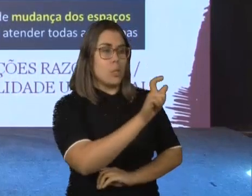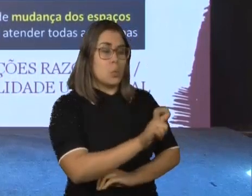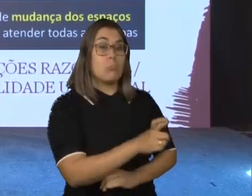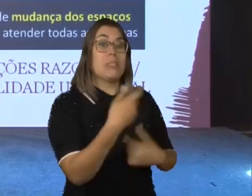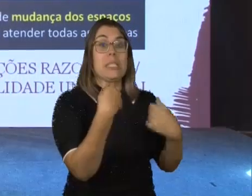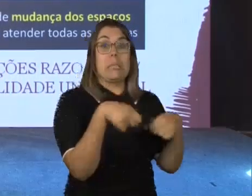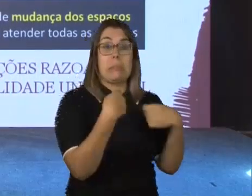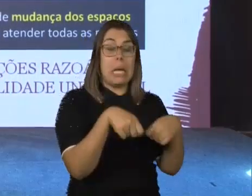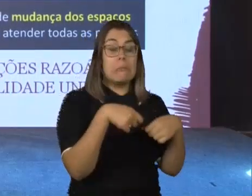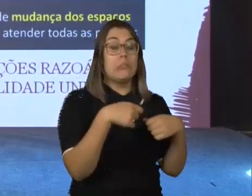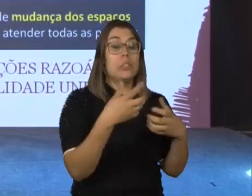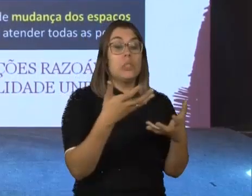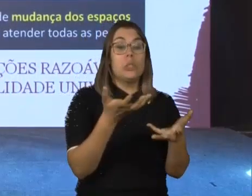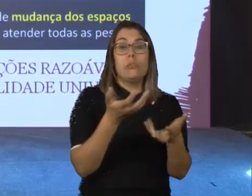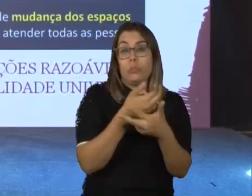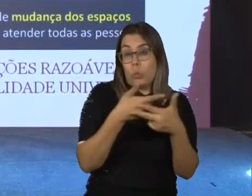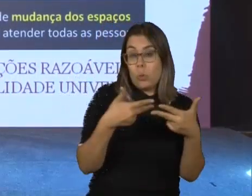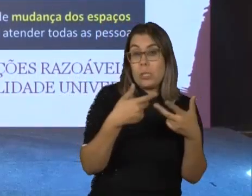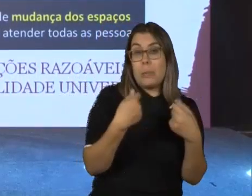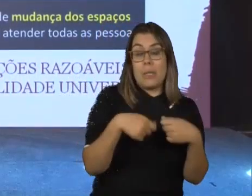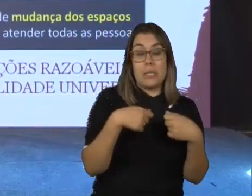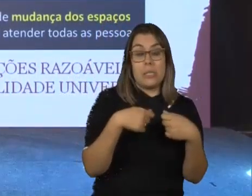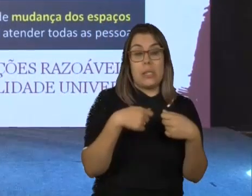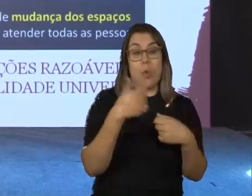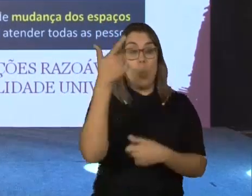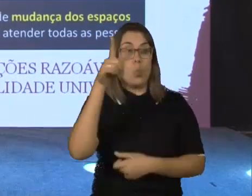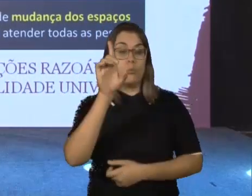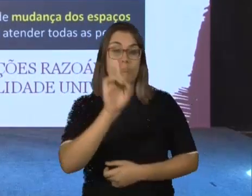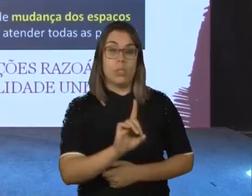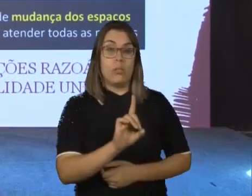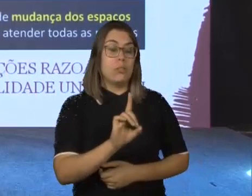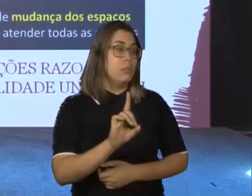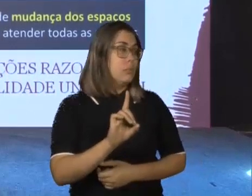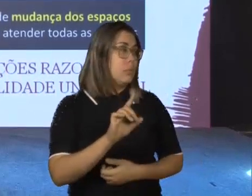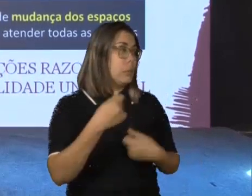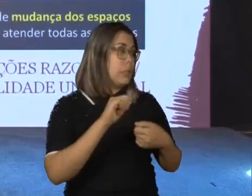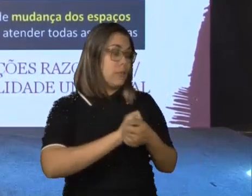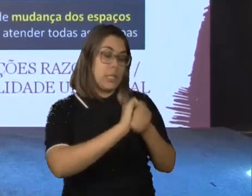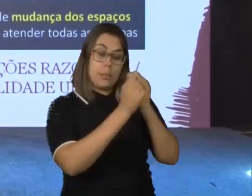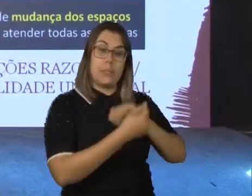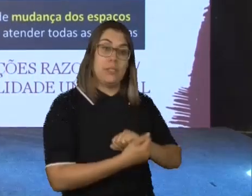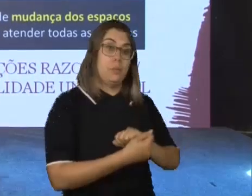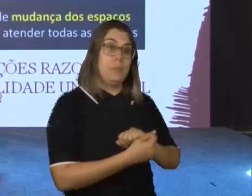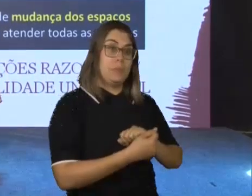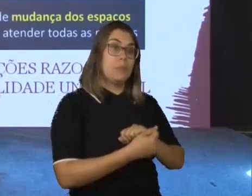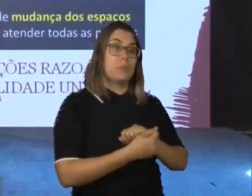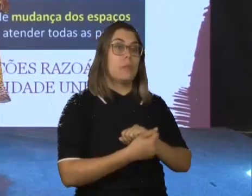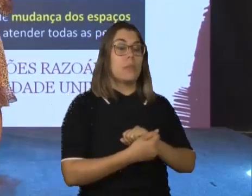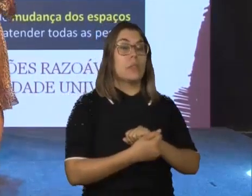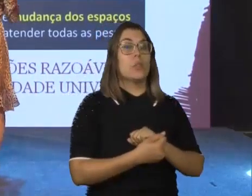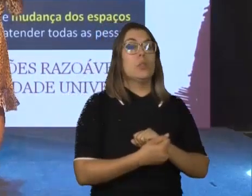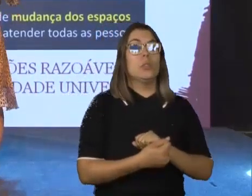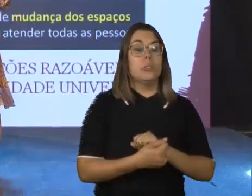específicas, e existia um processo de mudança do sujeito para adaptação aos espaços sociais. Então, o